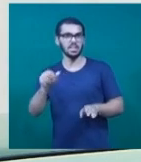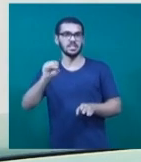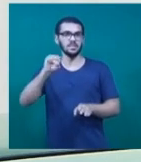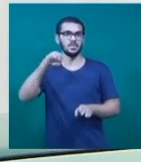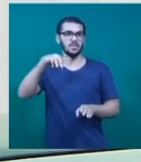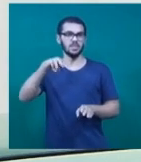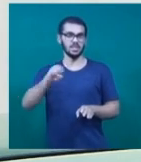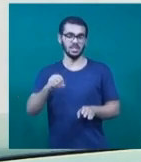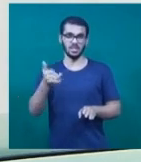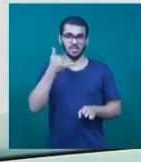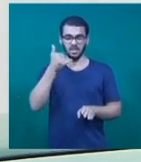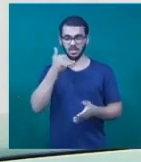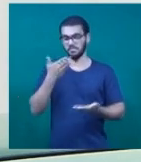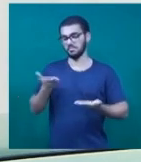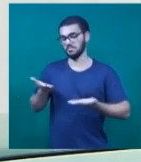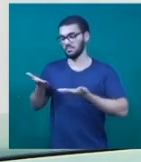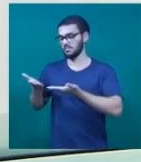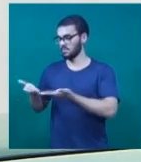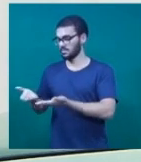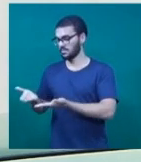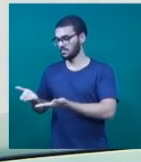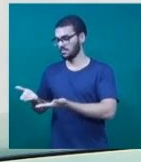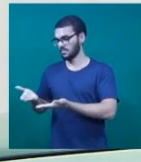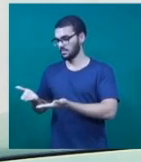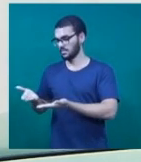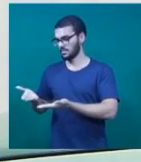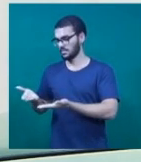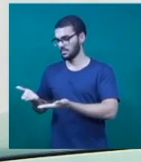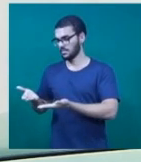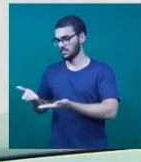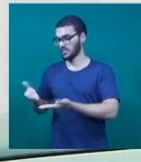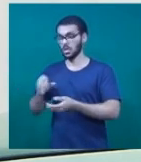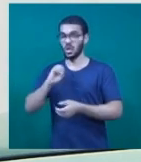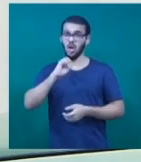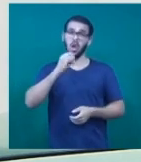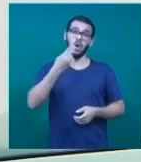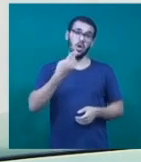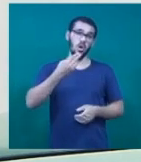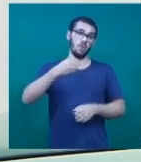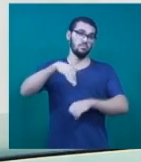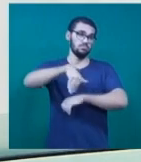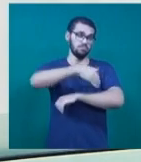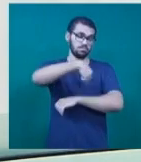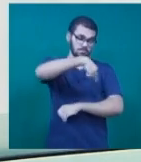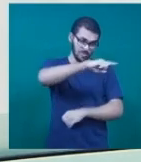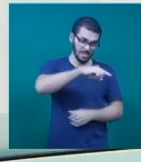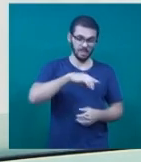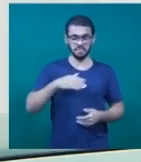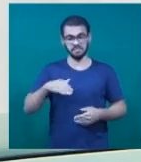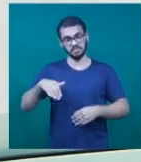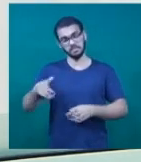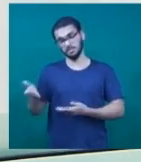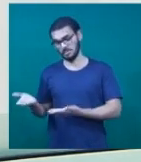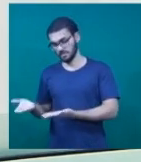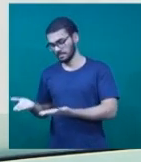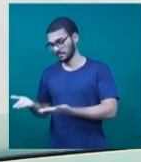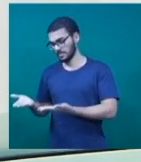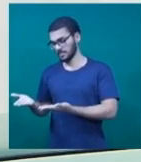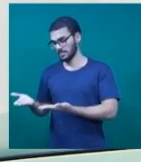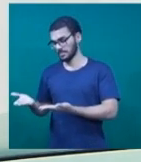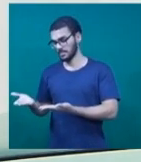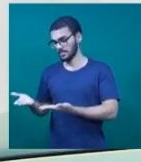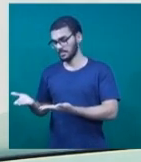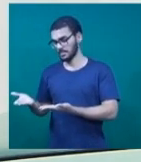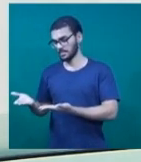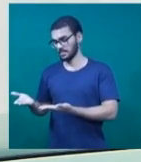basta ligar para o 3235-3294 ou ir até a Associação do Câncer, que fica na Avenida Nicomédia Alves